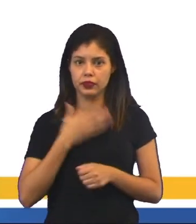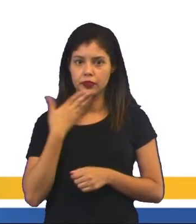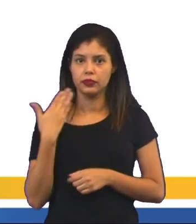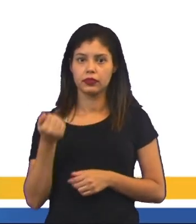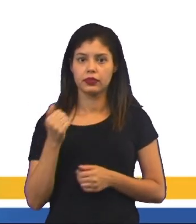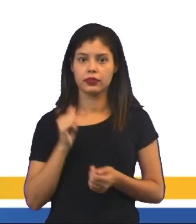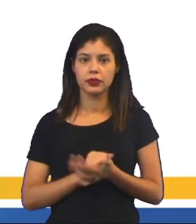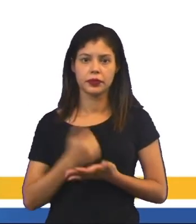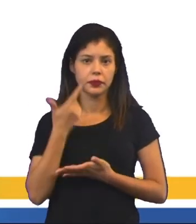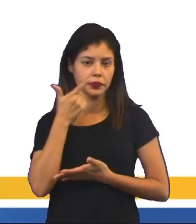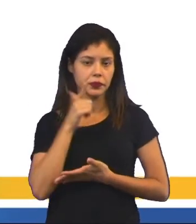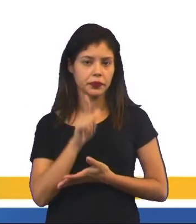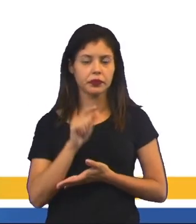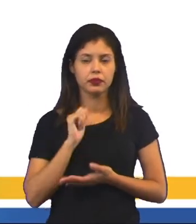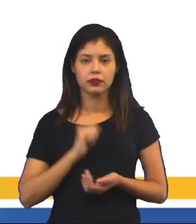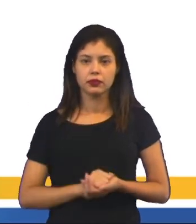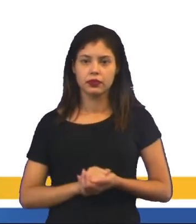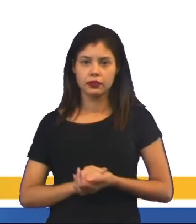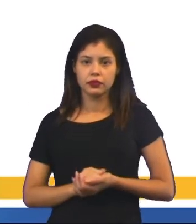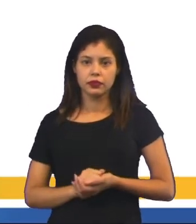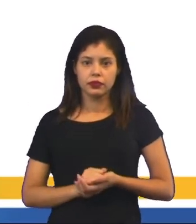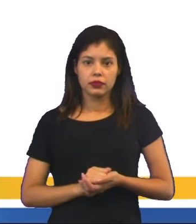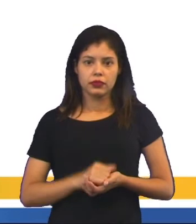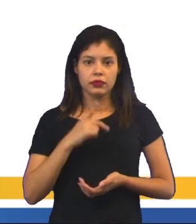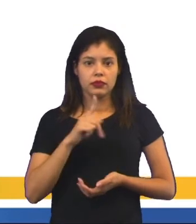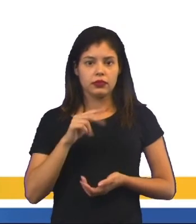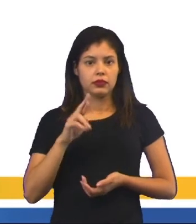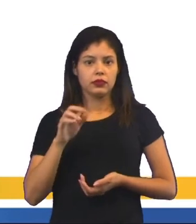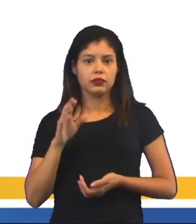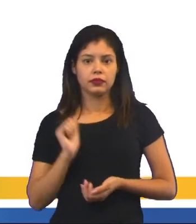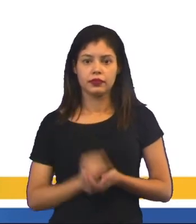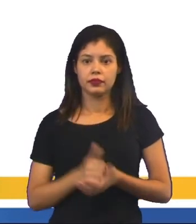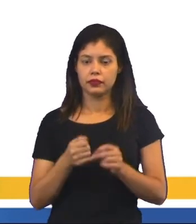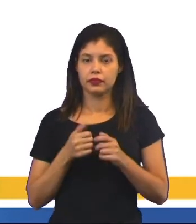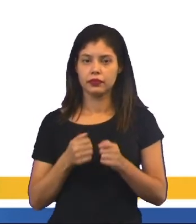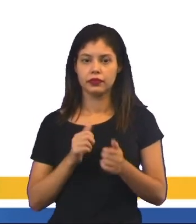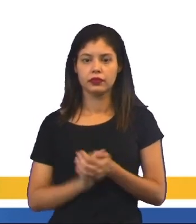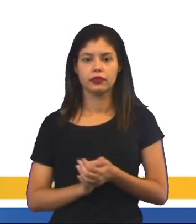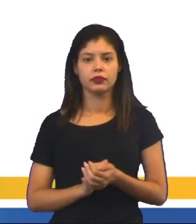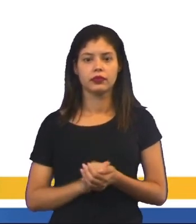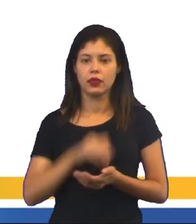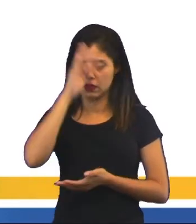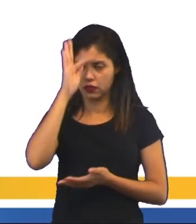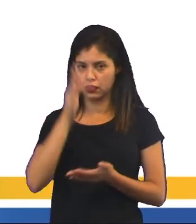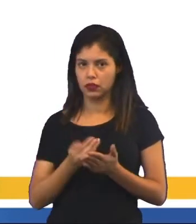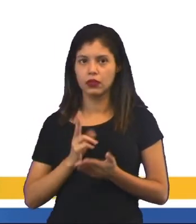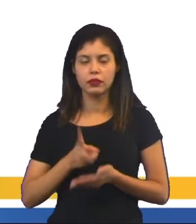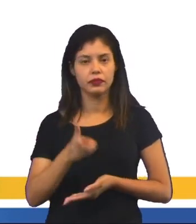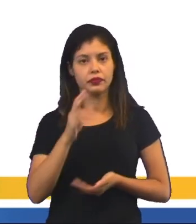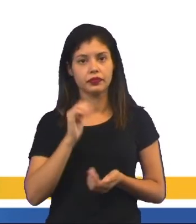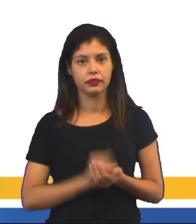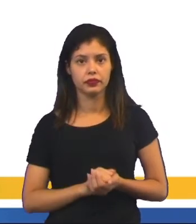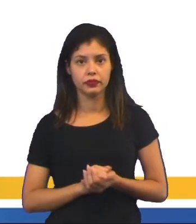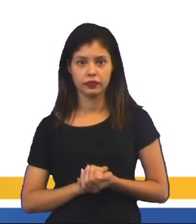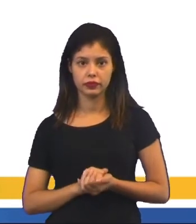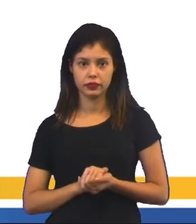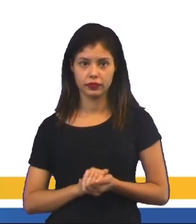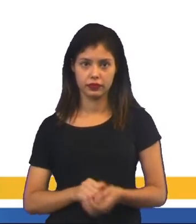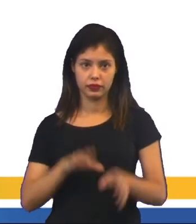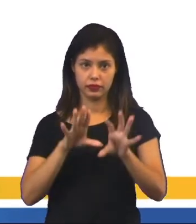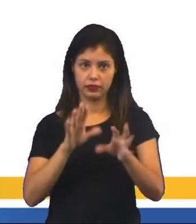os seus clientes que gostam de Playstation sempre fiéis, fidelizados com a aquisição